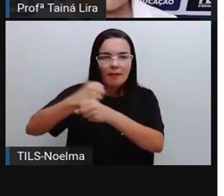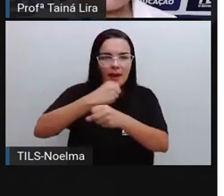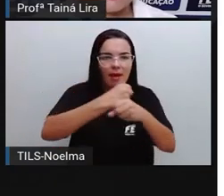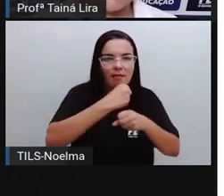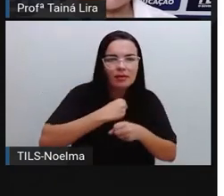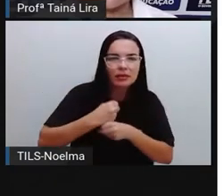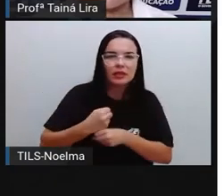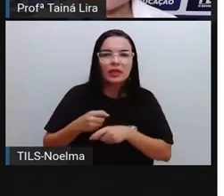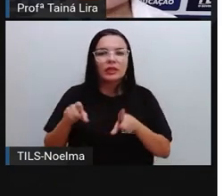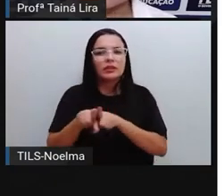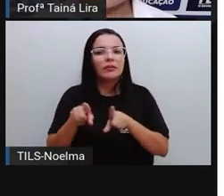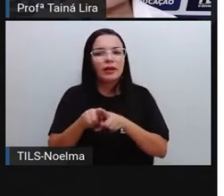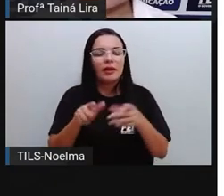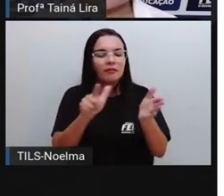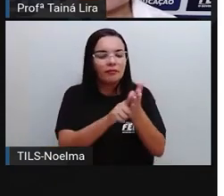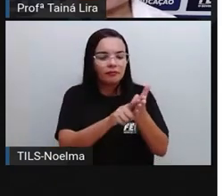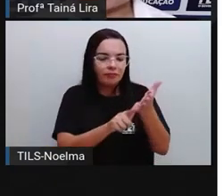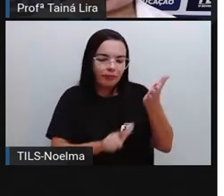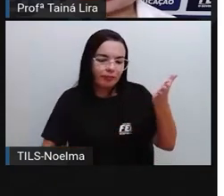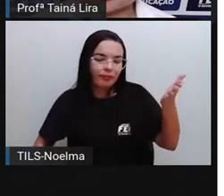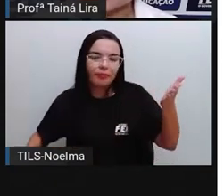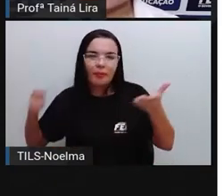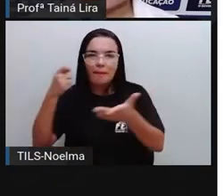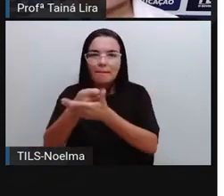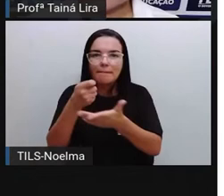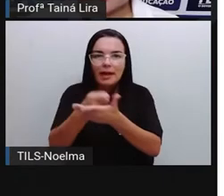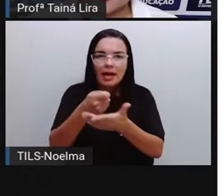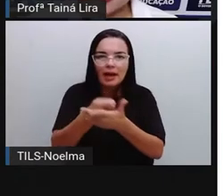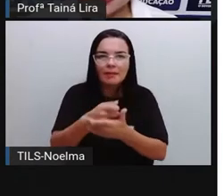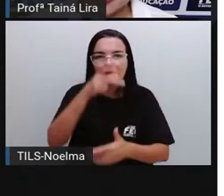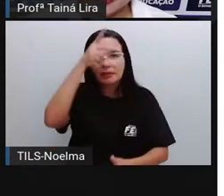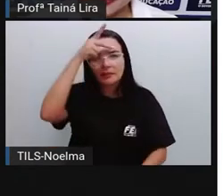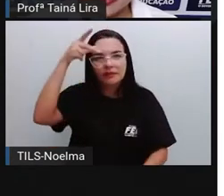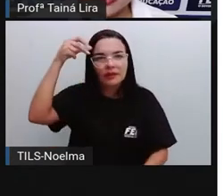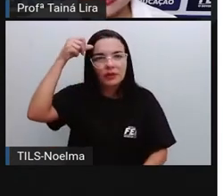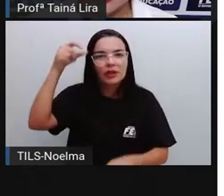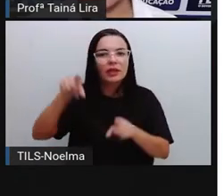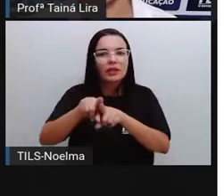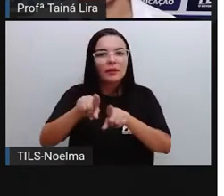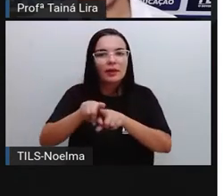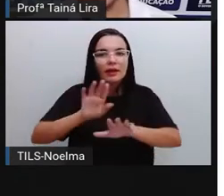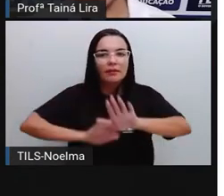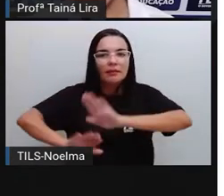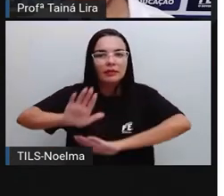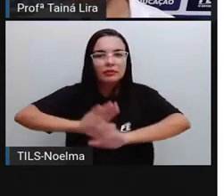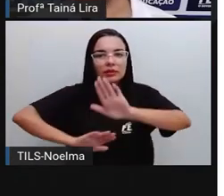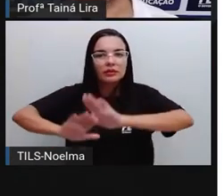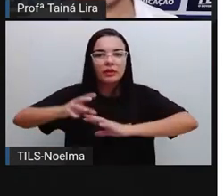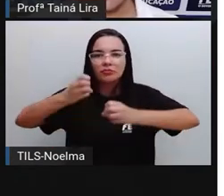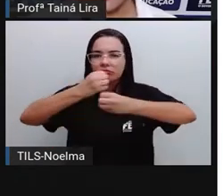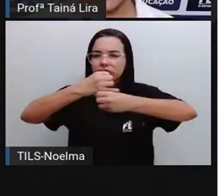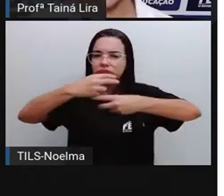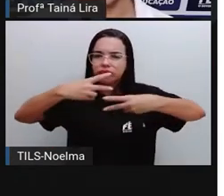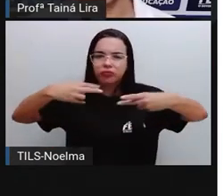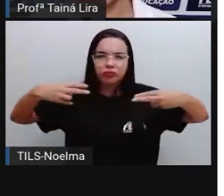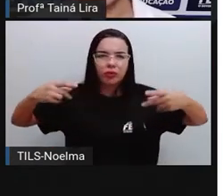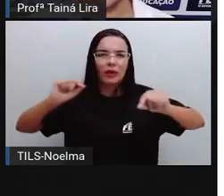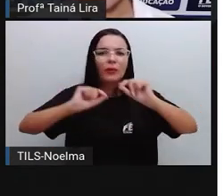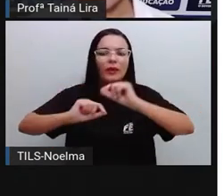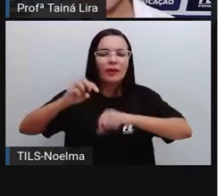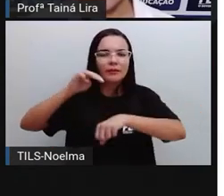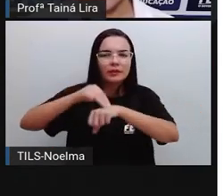e na manutenção dos diversos serviços públicos oferecidos pelo município, como educação, saúde,